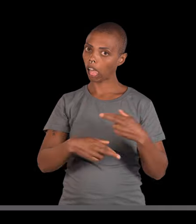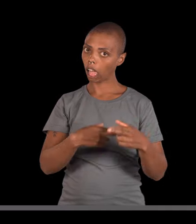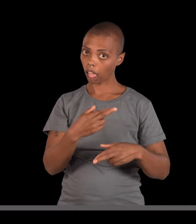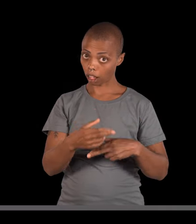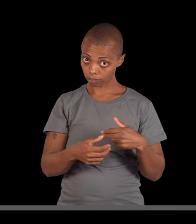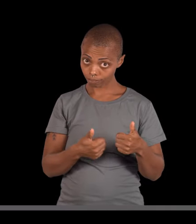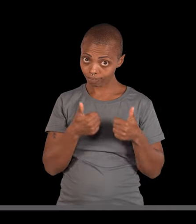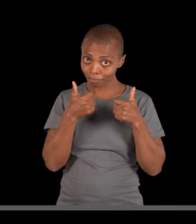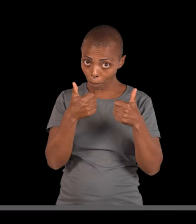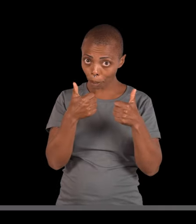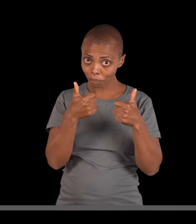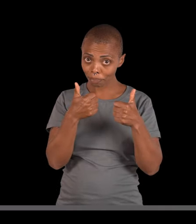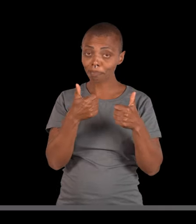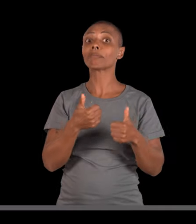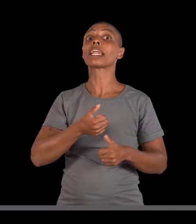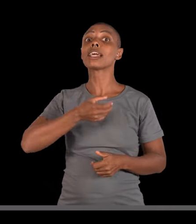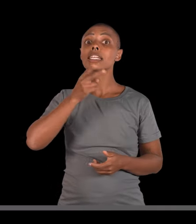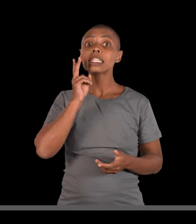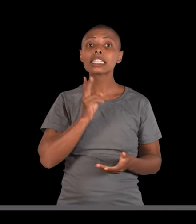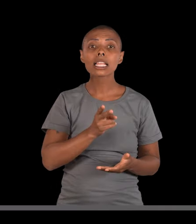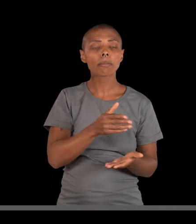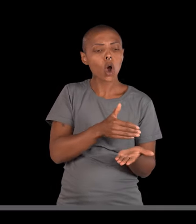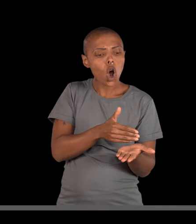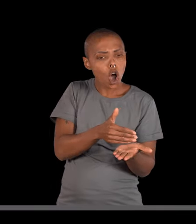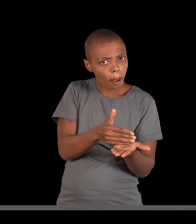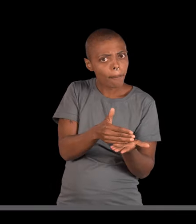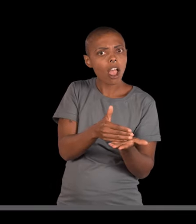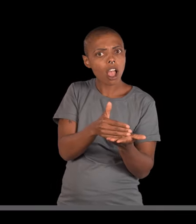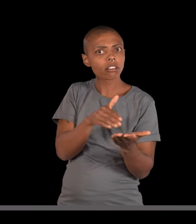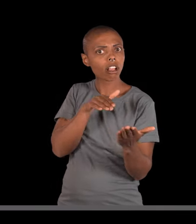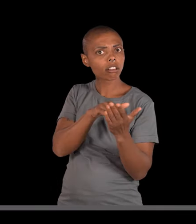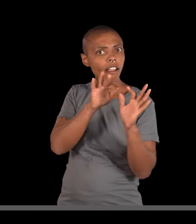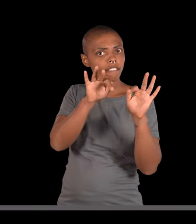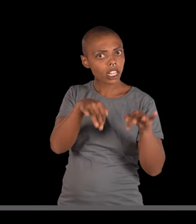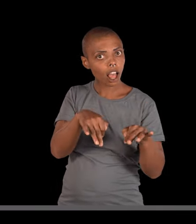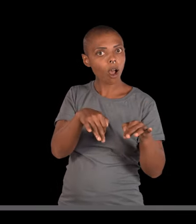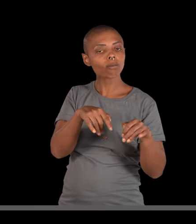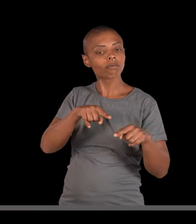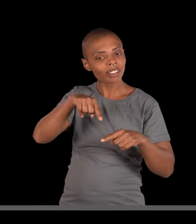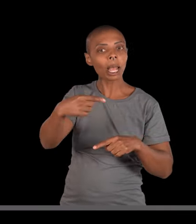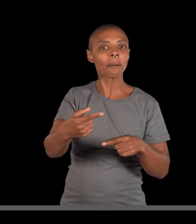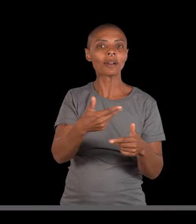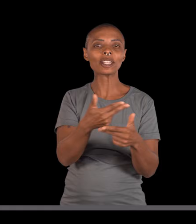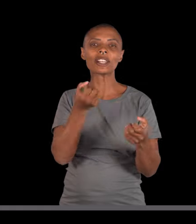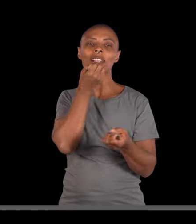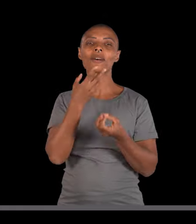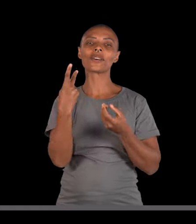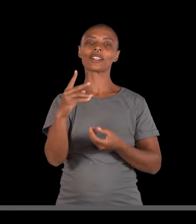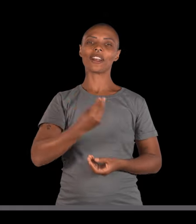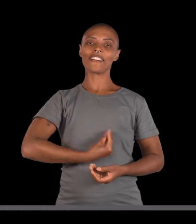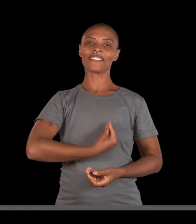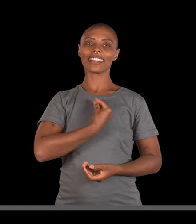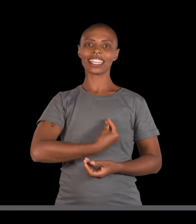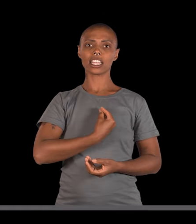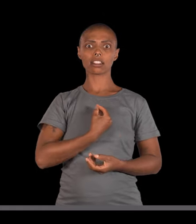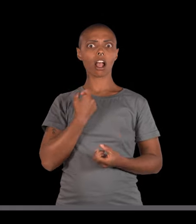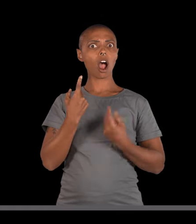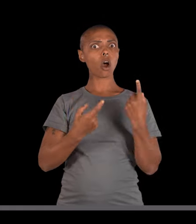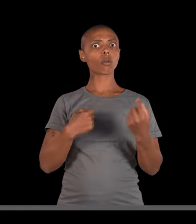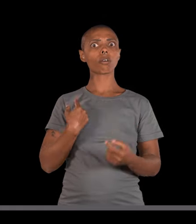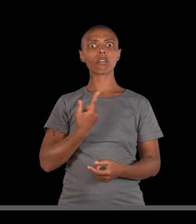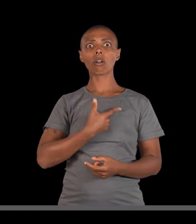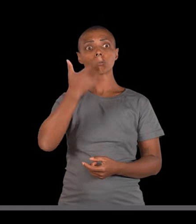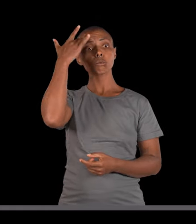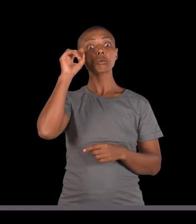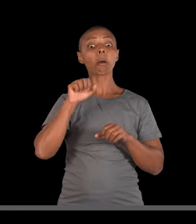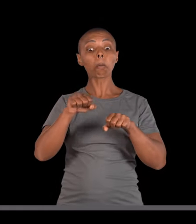você desiste, não dá para ficar no meio do caminho, toda vez que você começa algo e termina, coisas boas